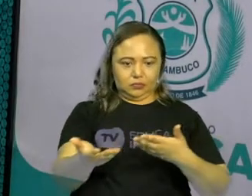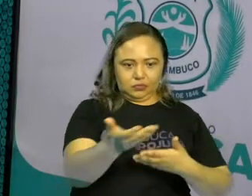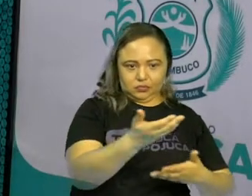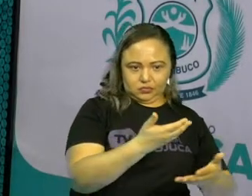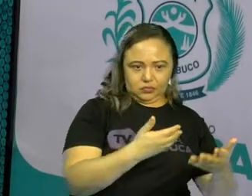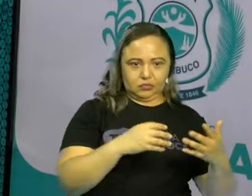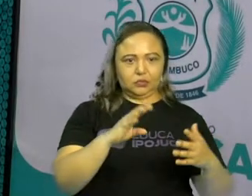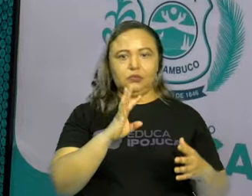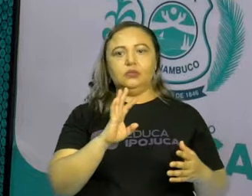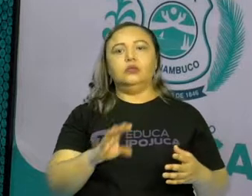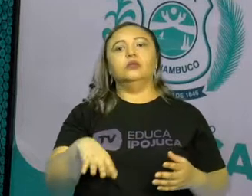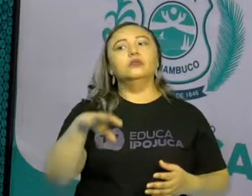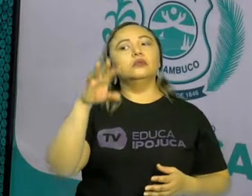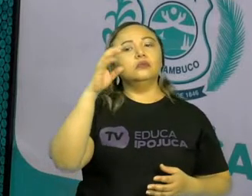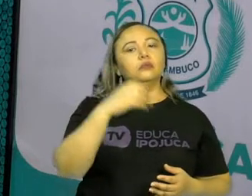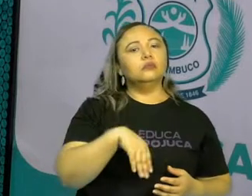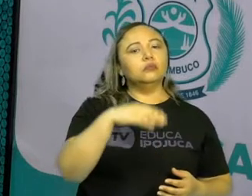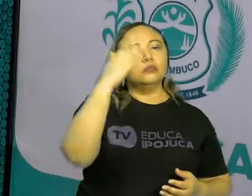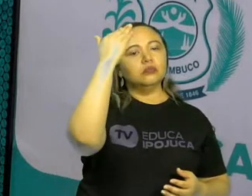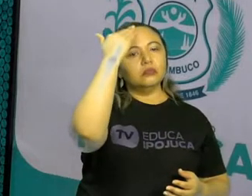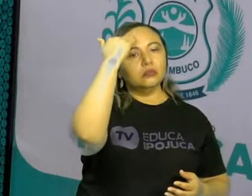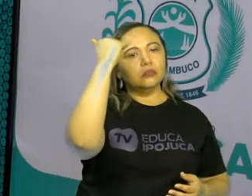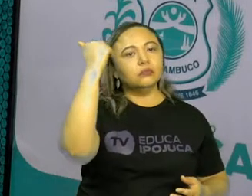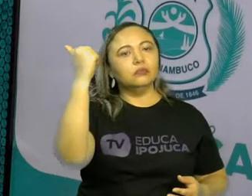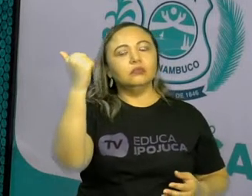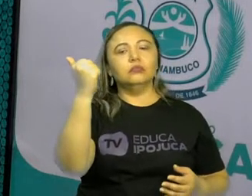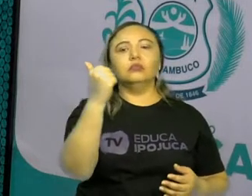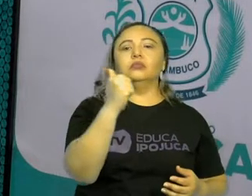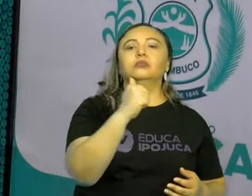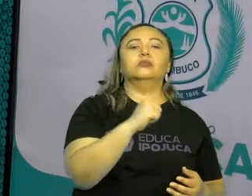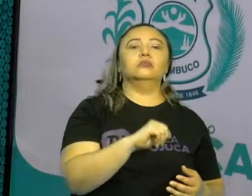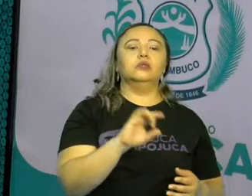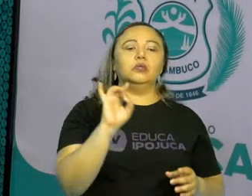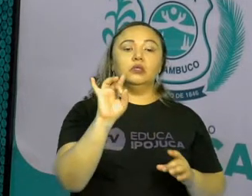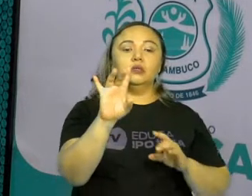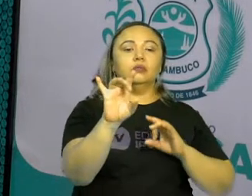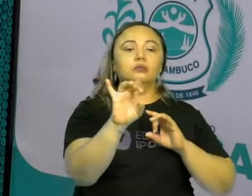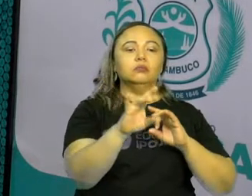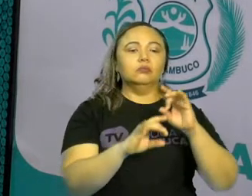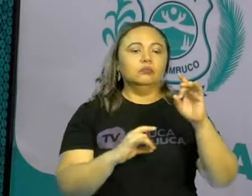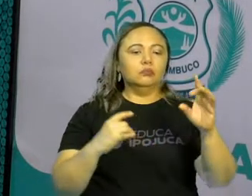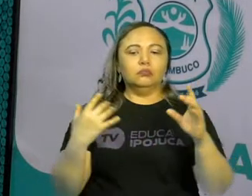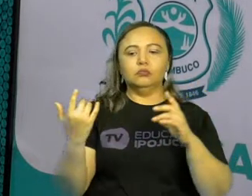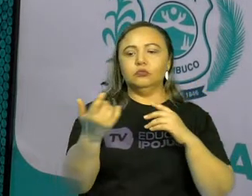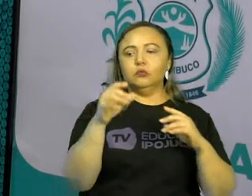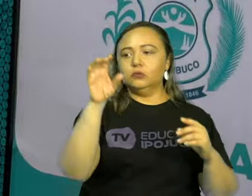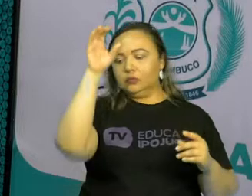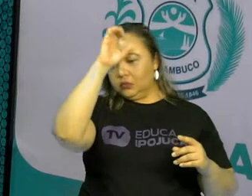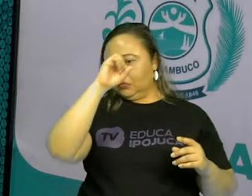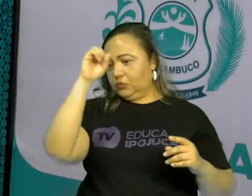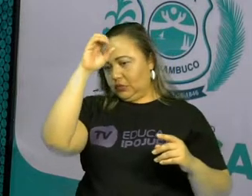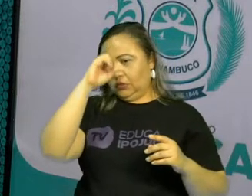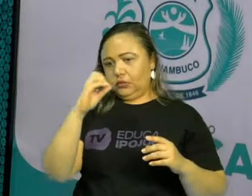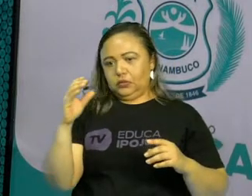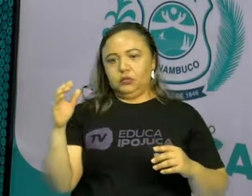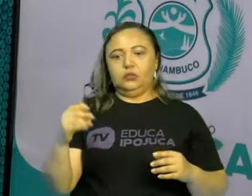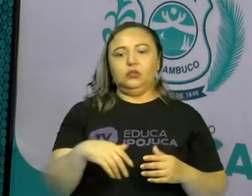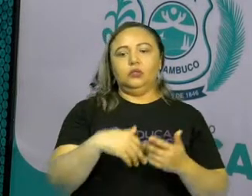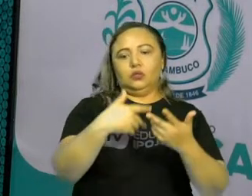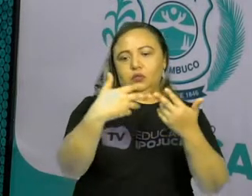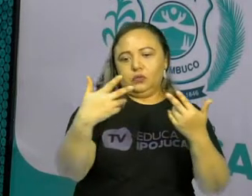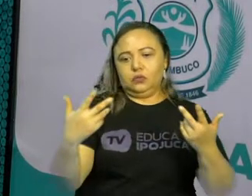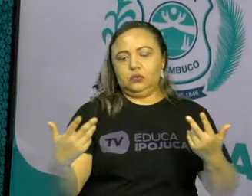de conhecimento que há entre um indivíduo e o outro. Entre uma pessoa